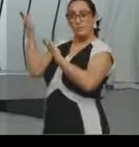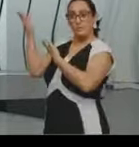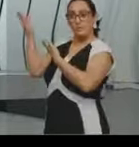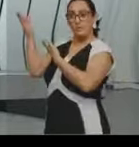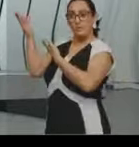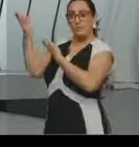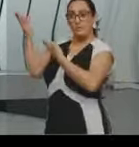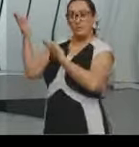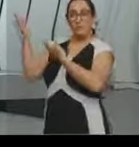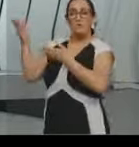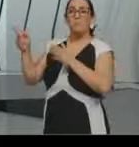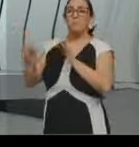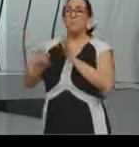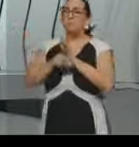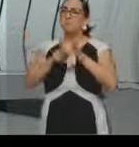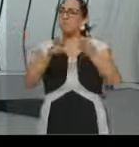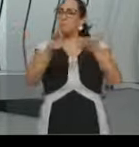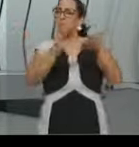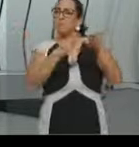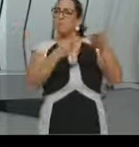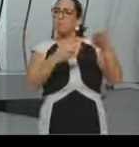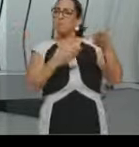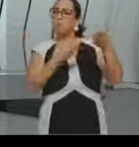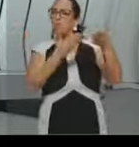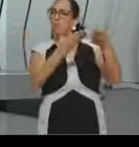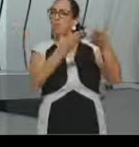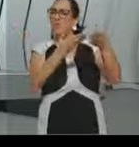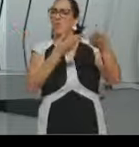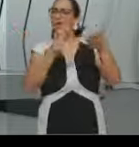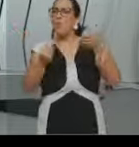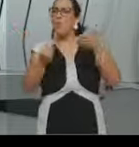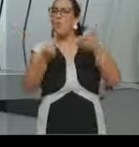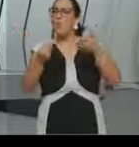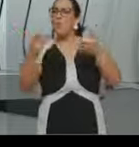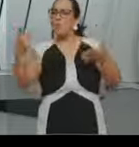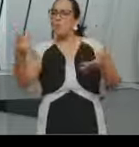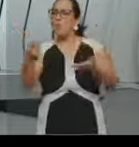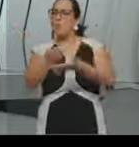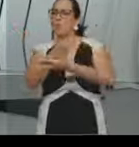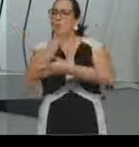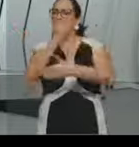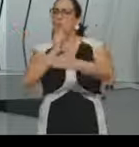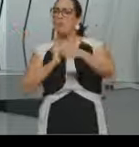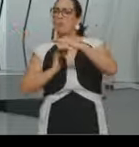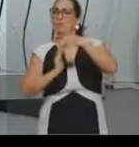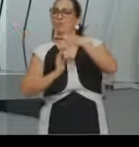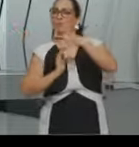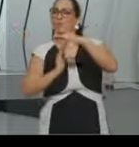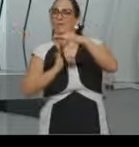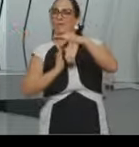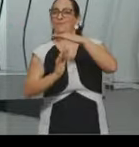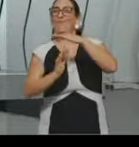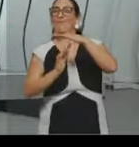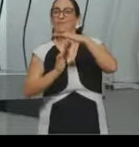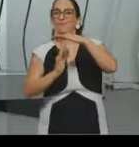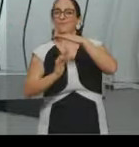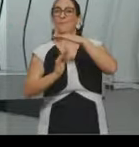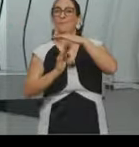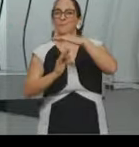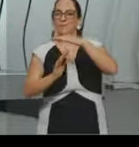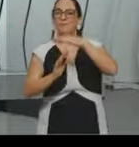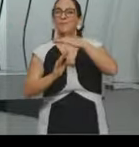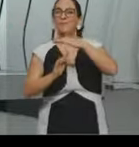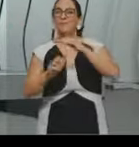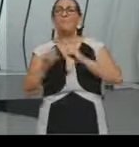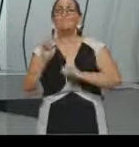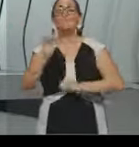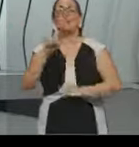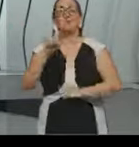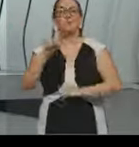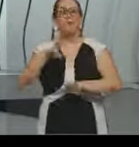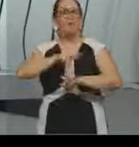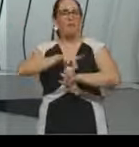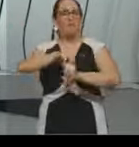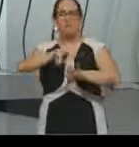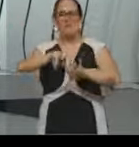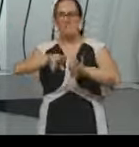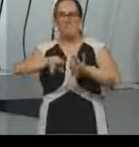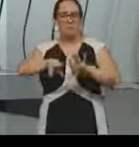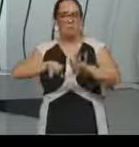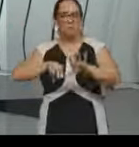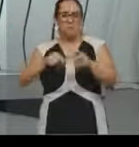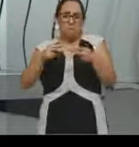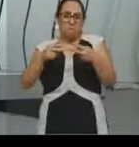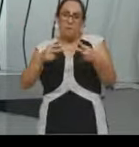que vai tratar um pouco, né, dessa questão dos imigrantes, como que foi muito forte a imigração por várias questões, principalmente, né,